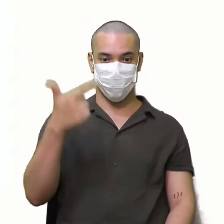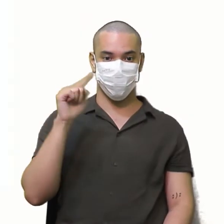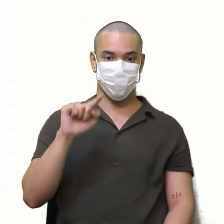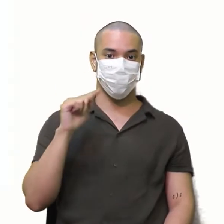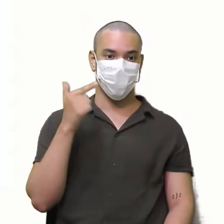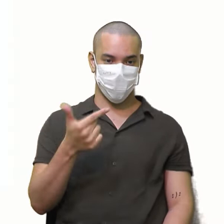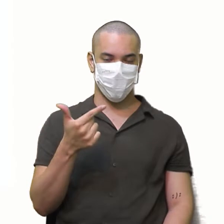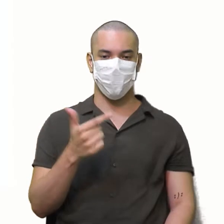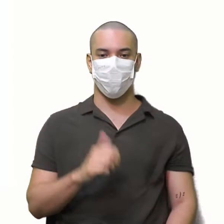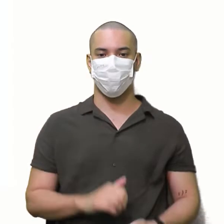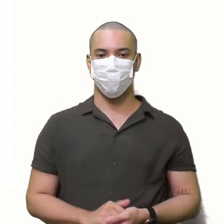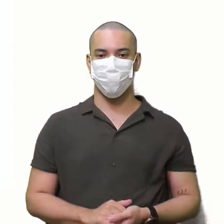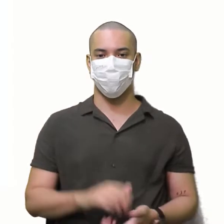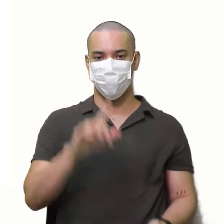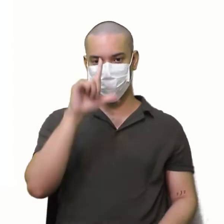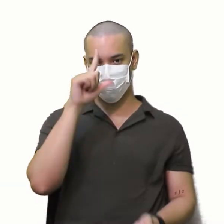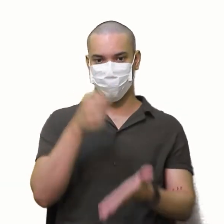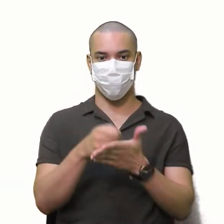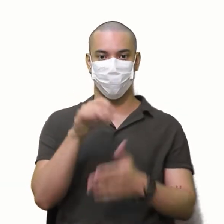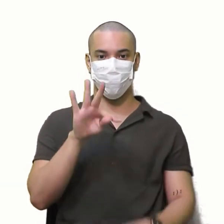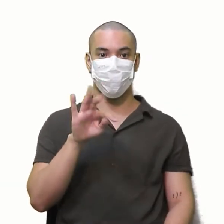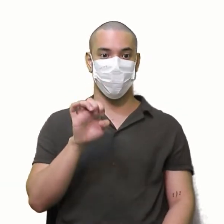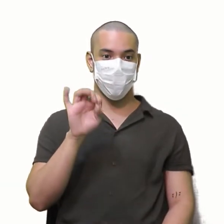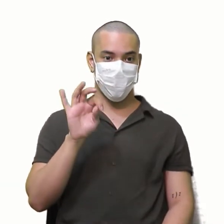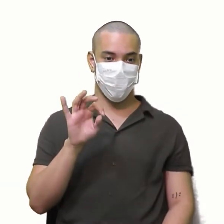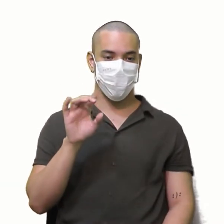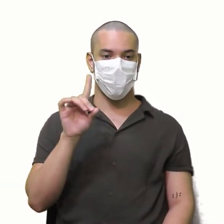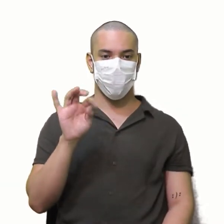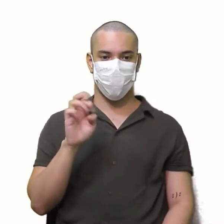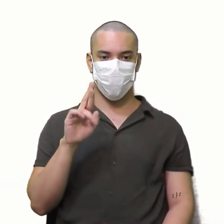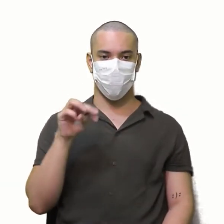.2 Determinantes Vamos ver